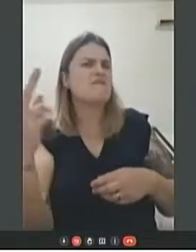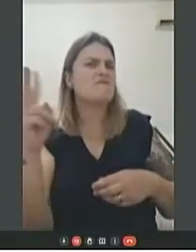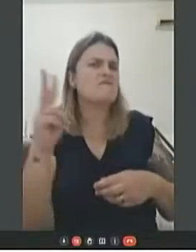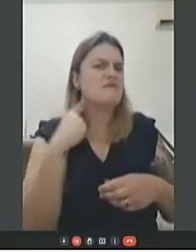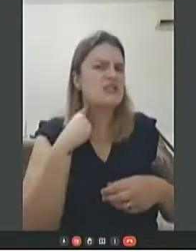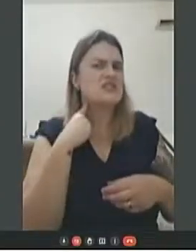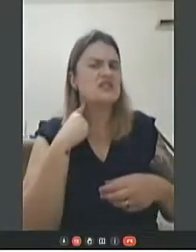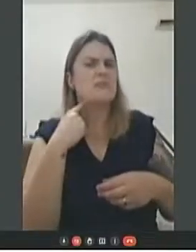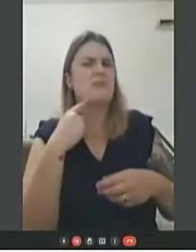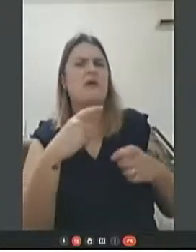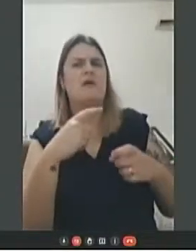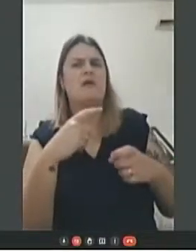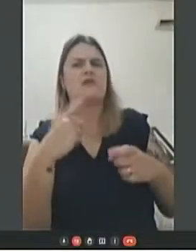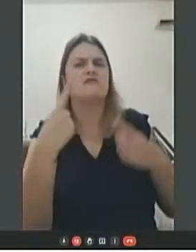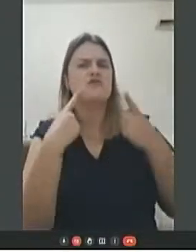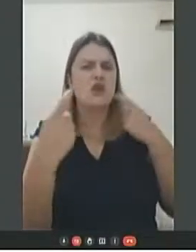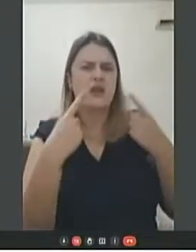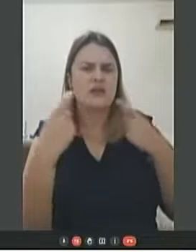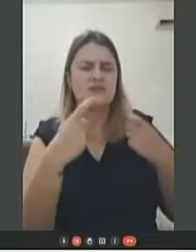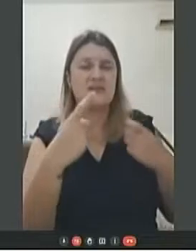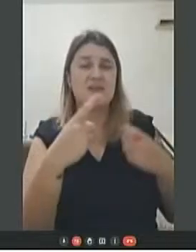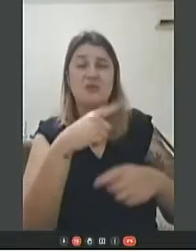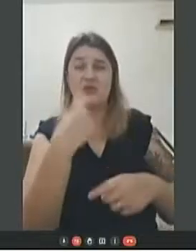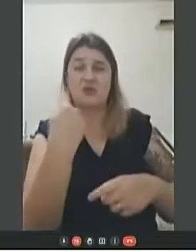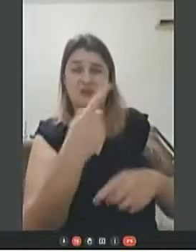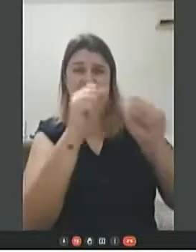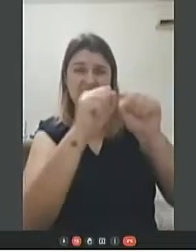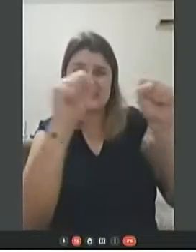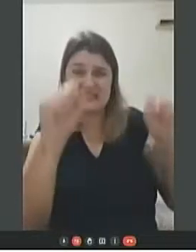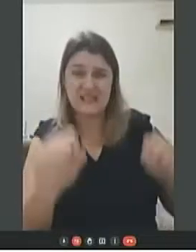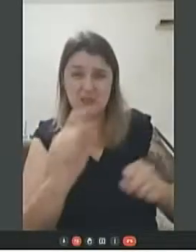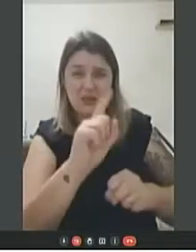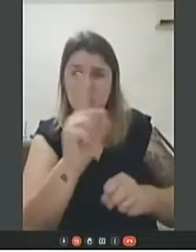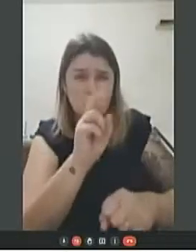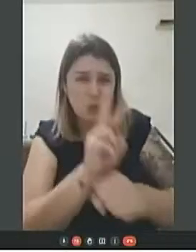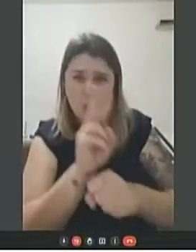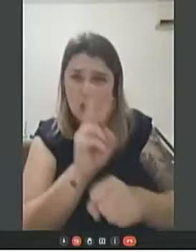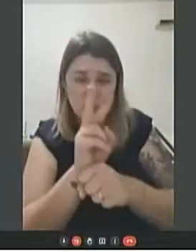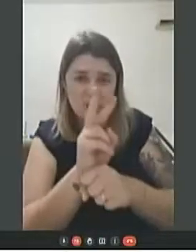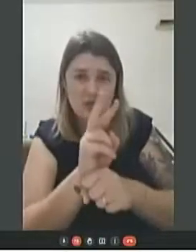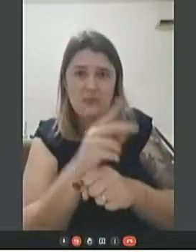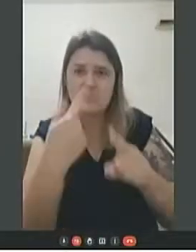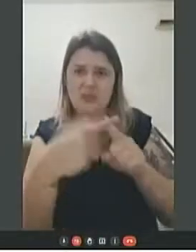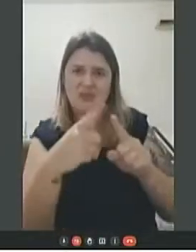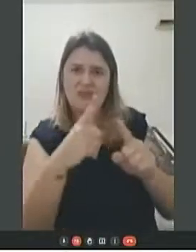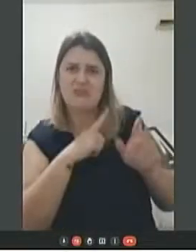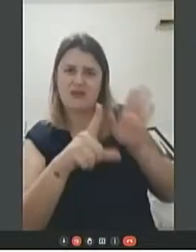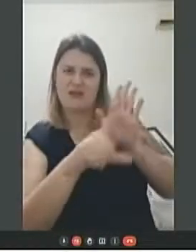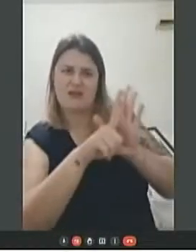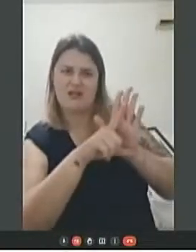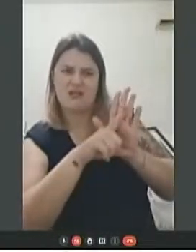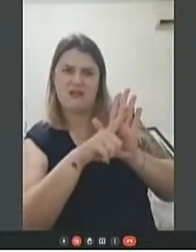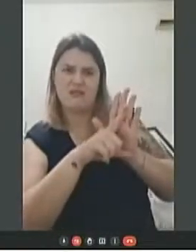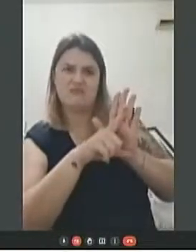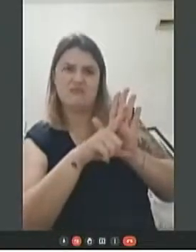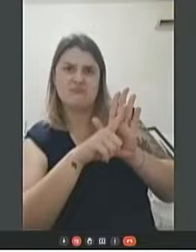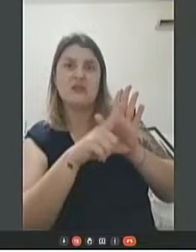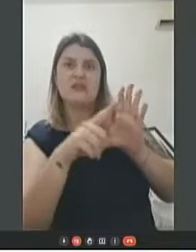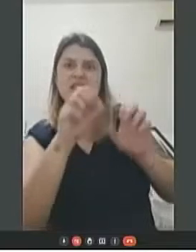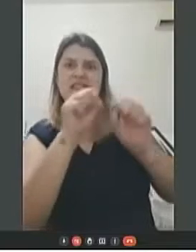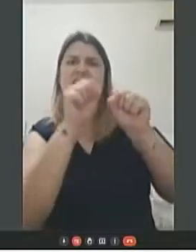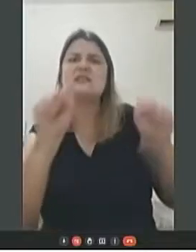sucessivas por um sistema que, ao invés de protegê-las, baseado na lei, as julga e as culpabiliza.